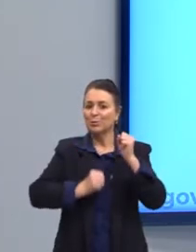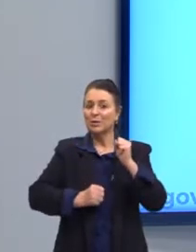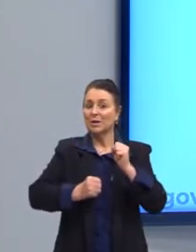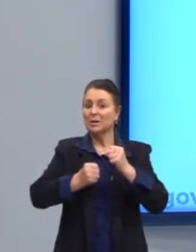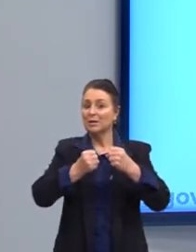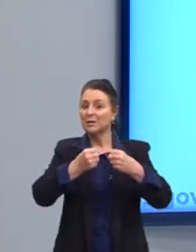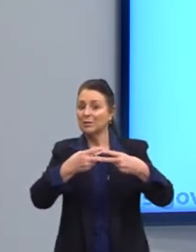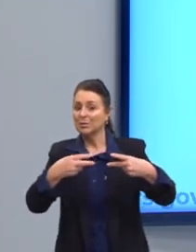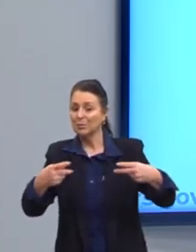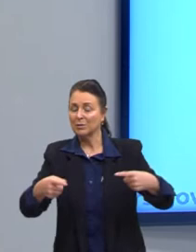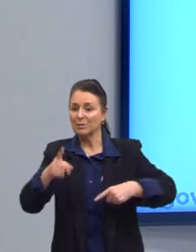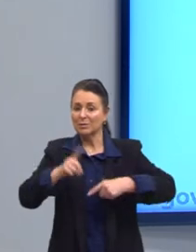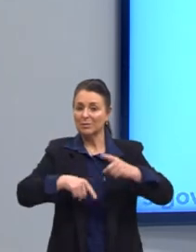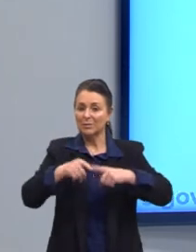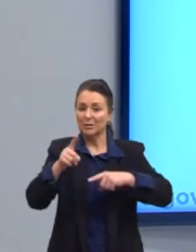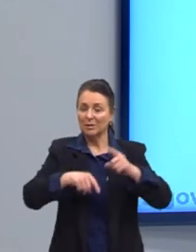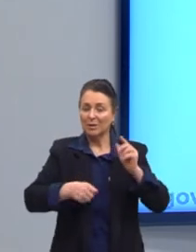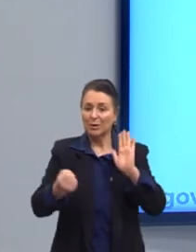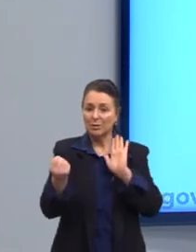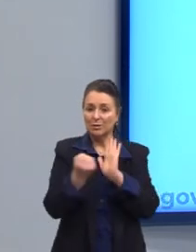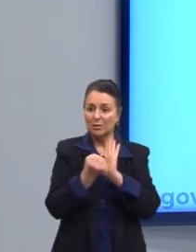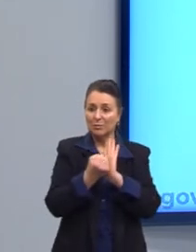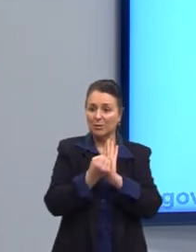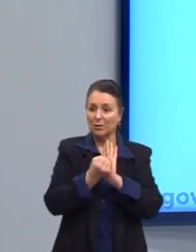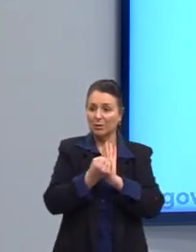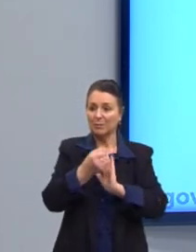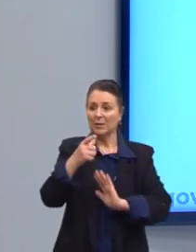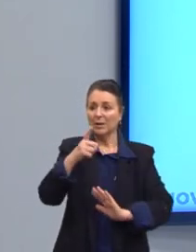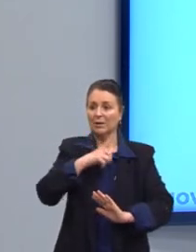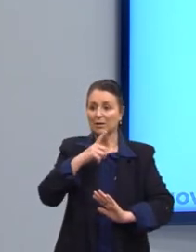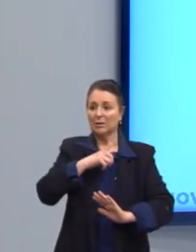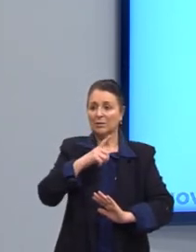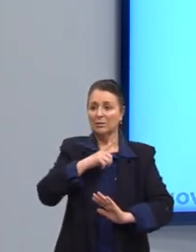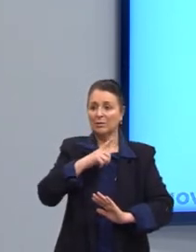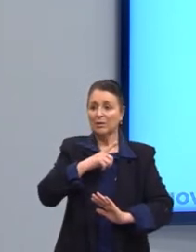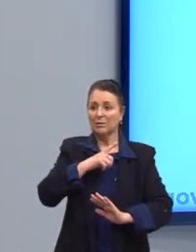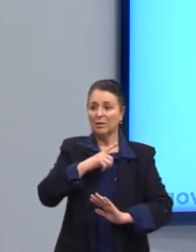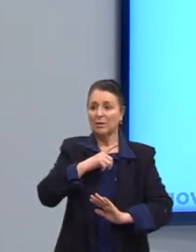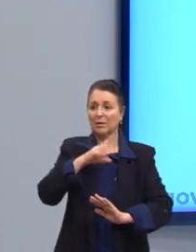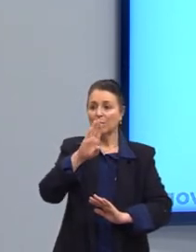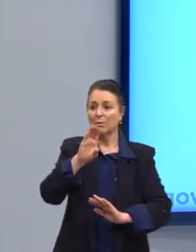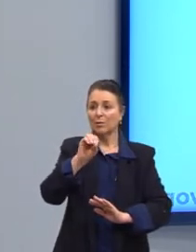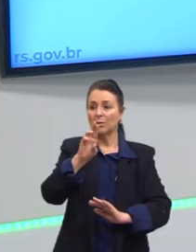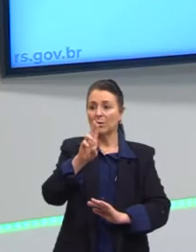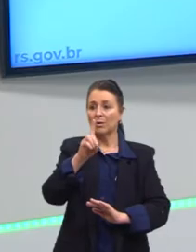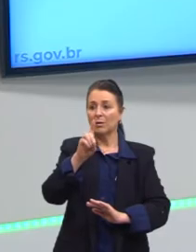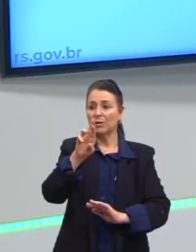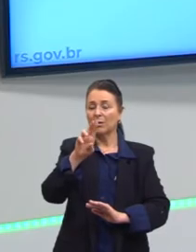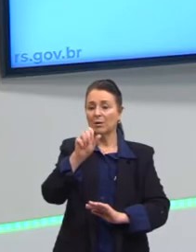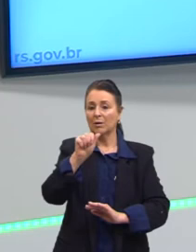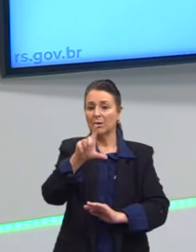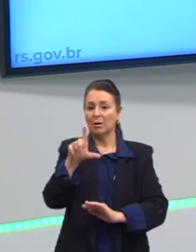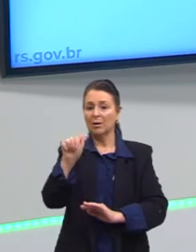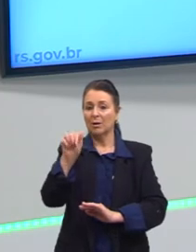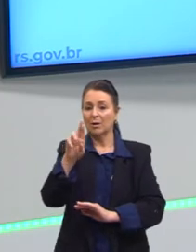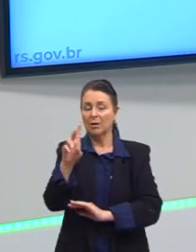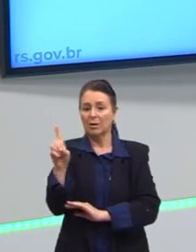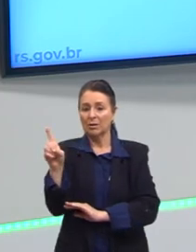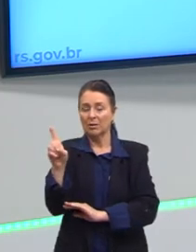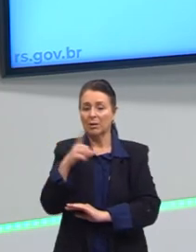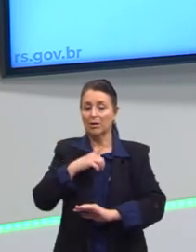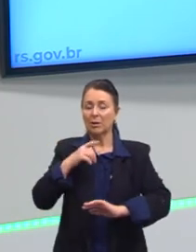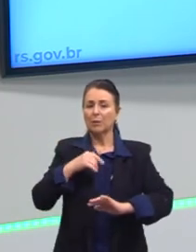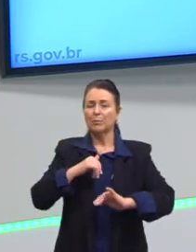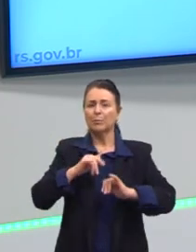o Boudrillard fala uma coisa interessante. O objeto como signo. Ou seja, por exemplo, o que a